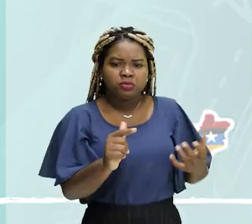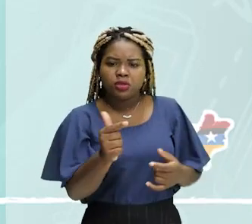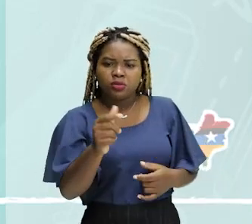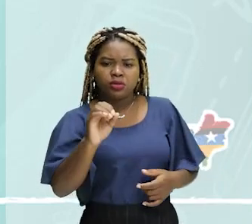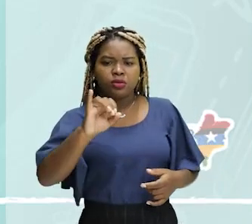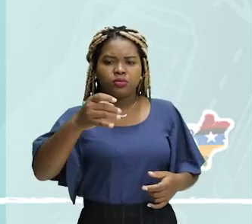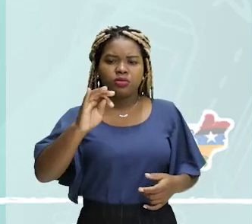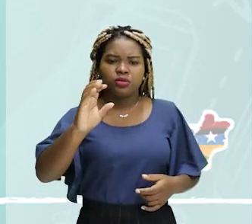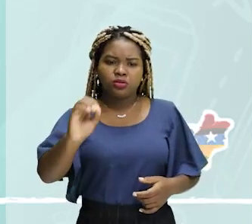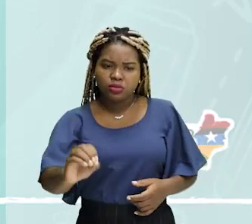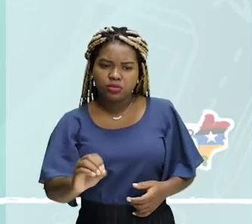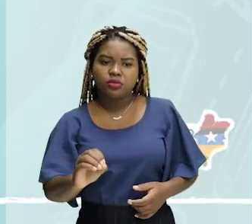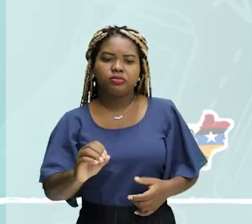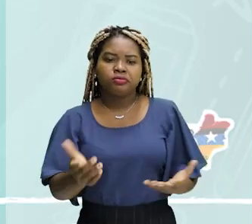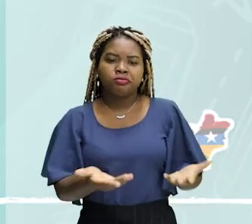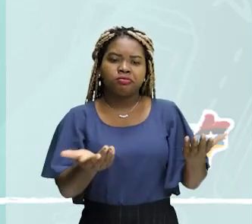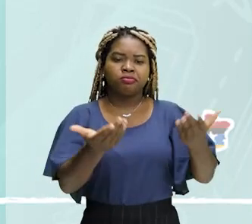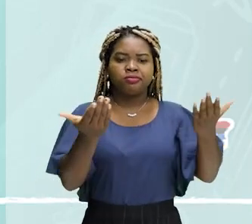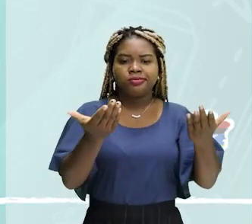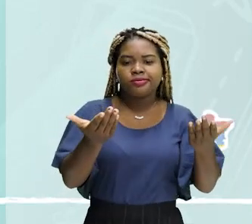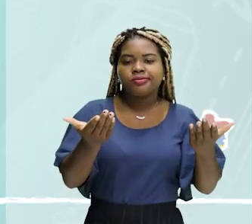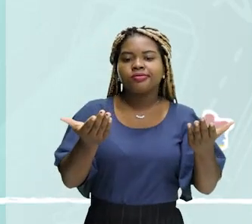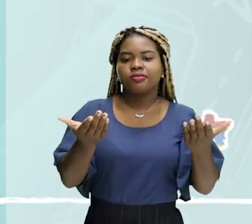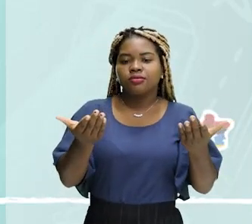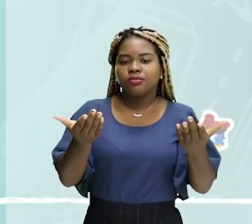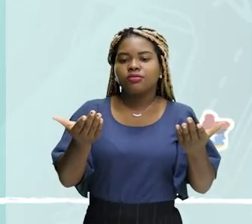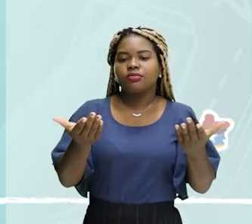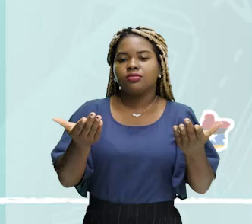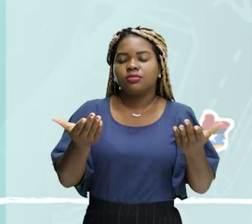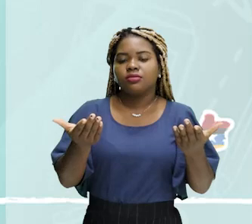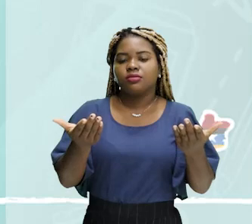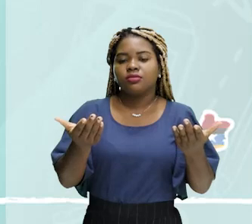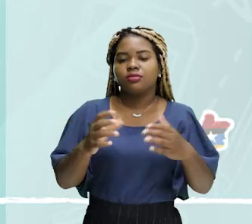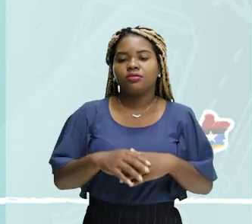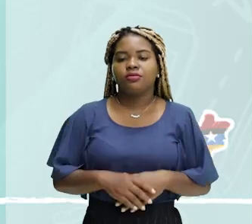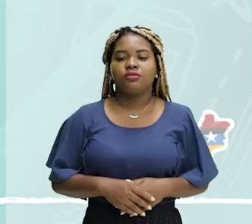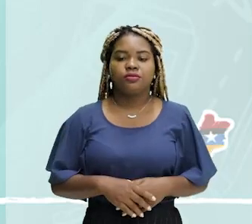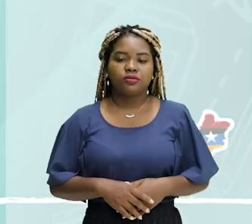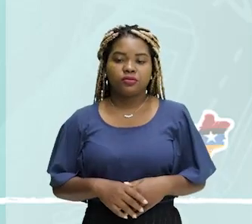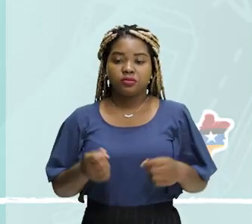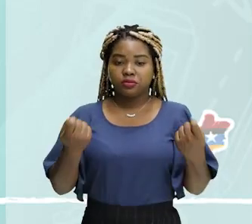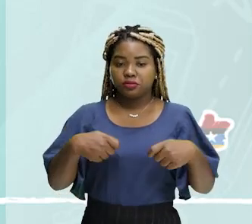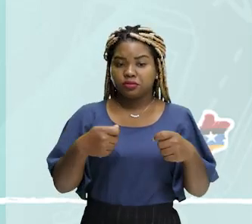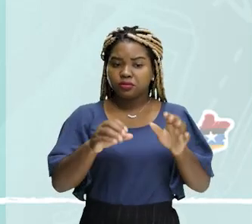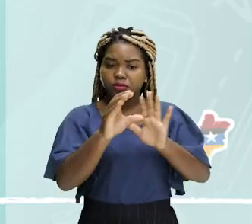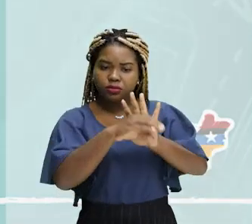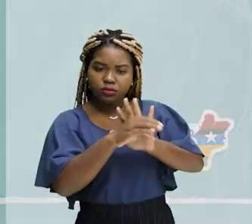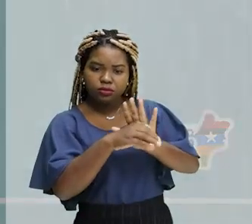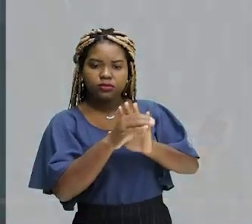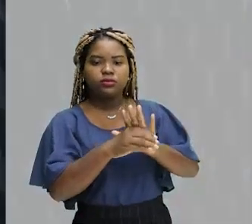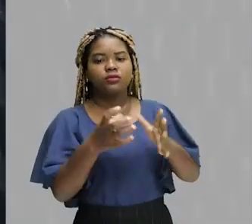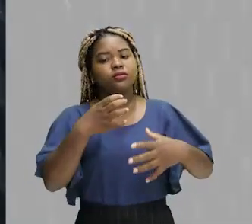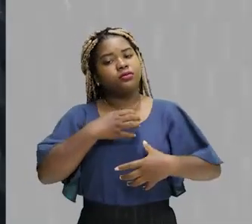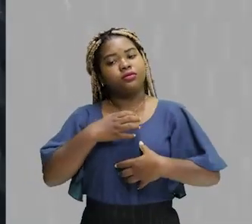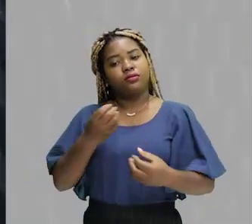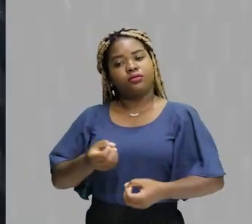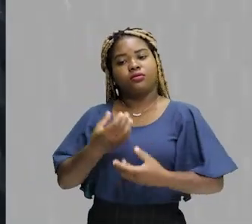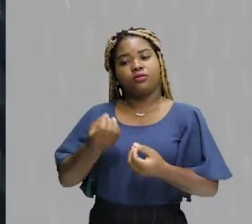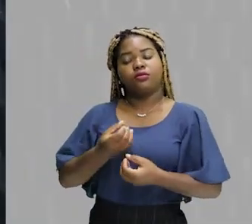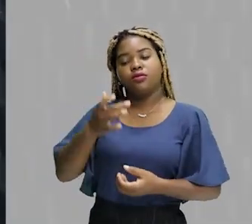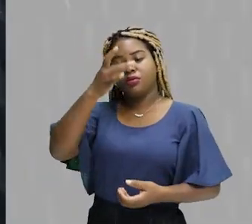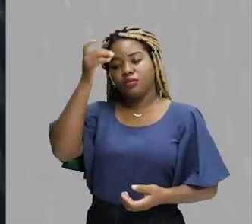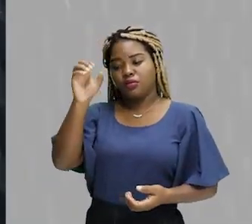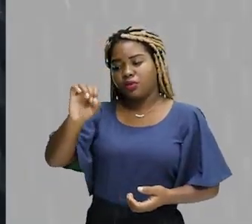provoca. Não consiste em um juízo sobre a perfeição do objeto. É válido independentemente dos conceitos e das sensações produzidas pelo